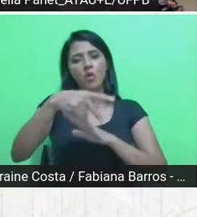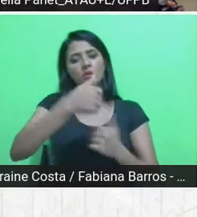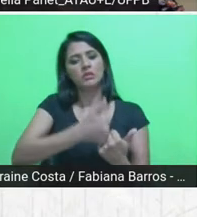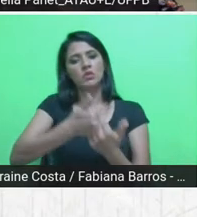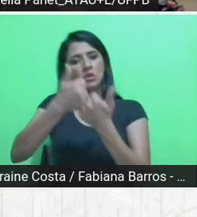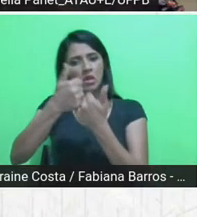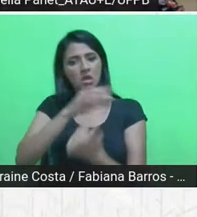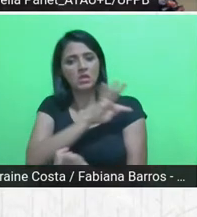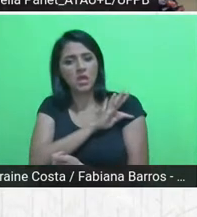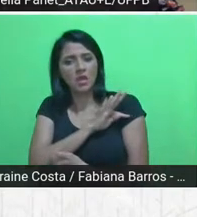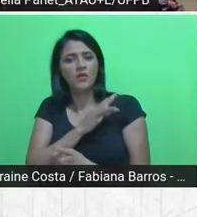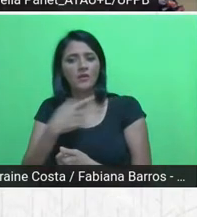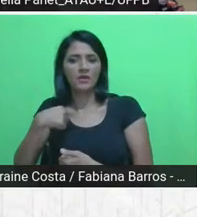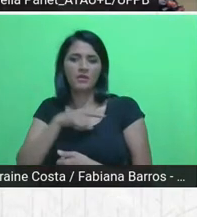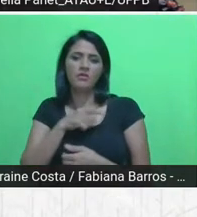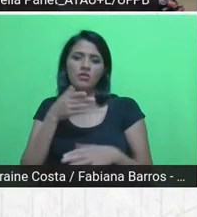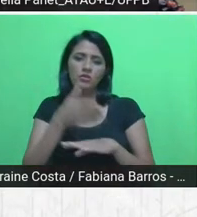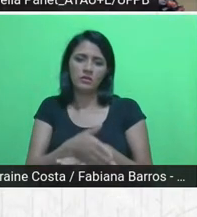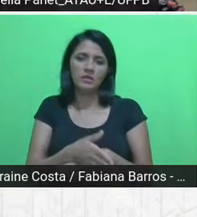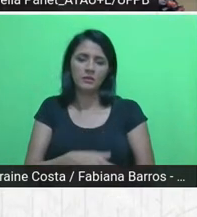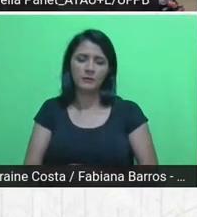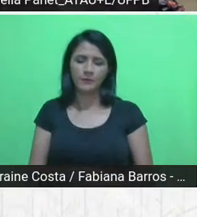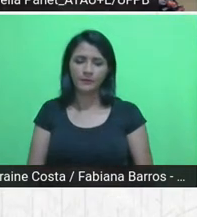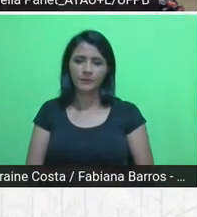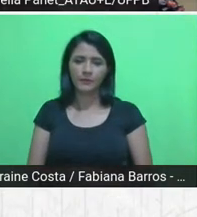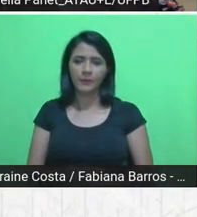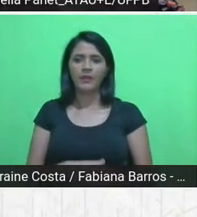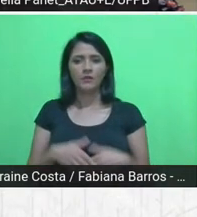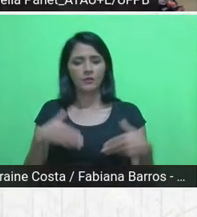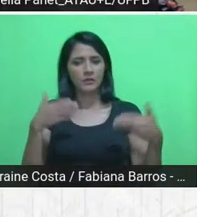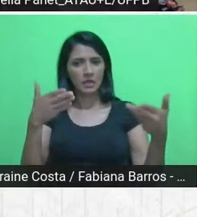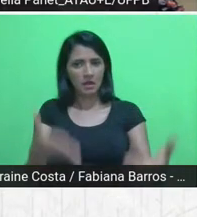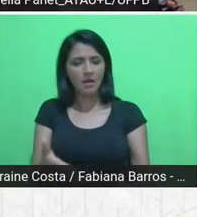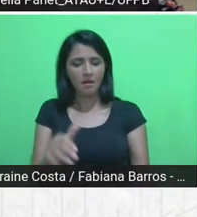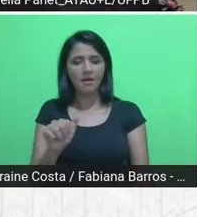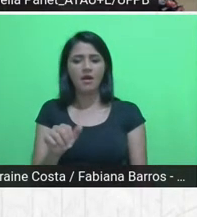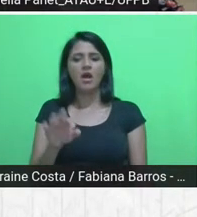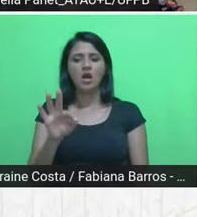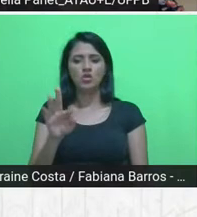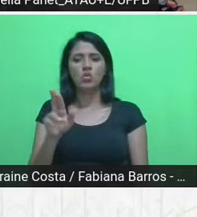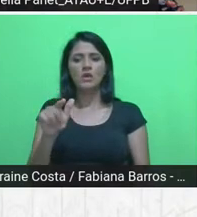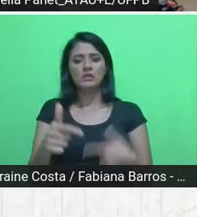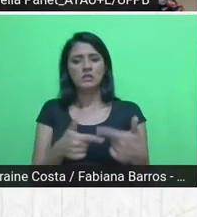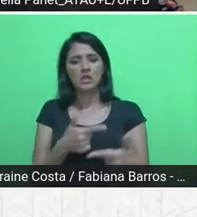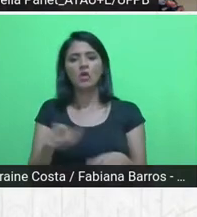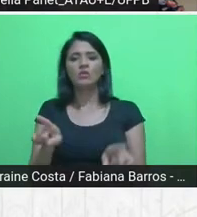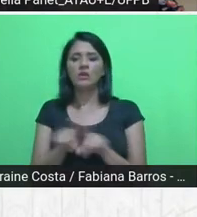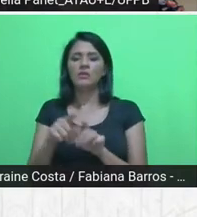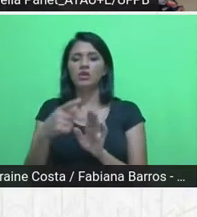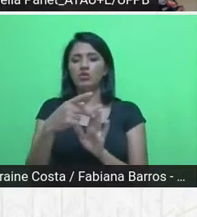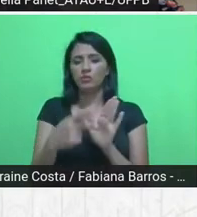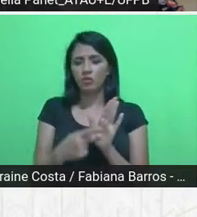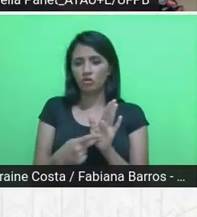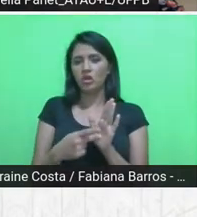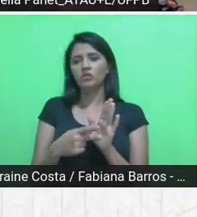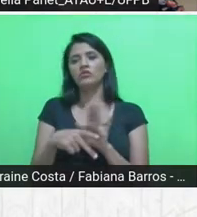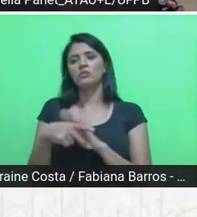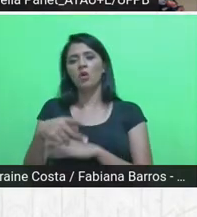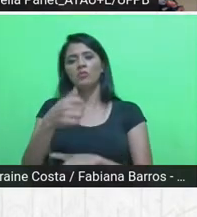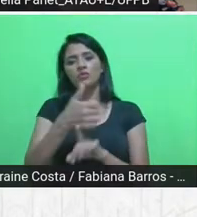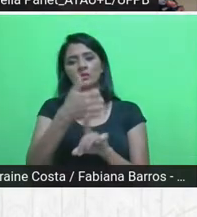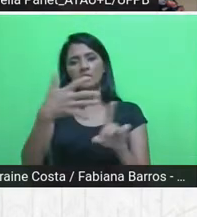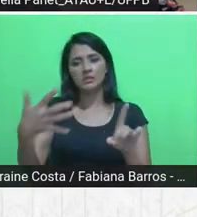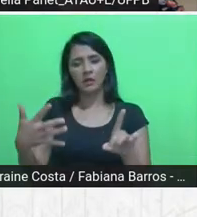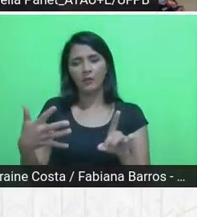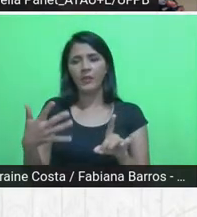nossa atuação e também da atuação de parte dos projetos de extensão. Então, assim, não se